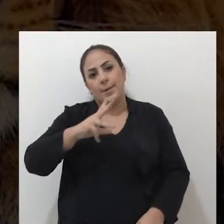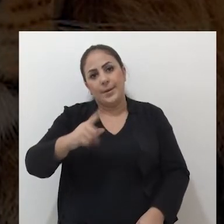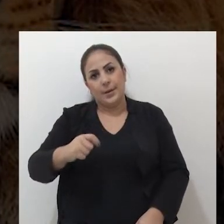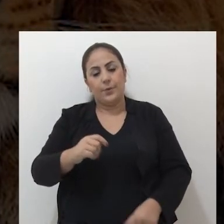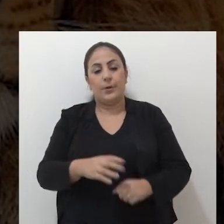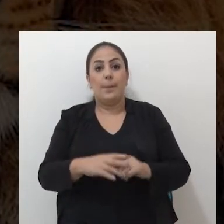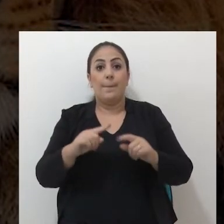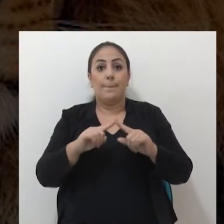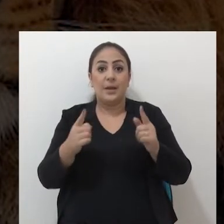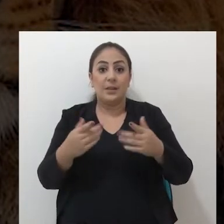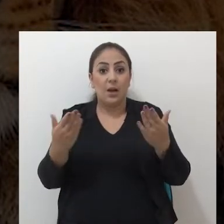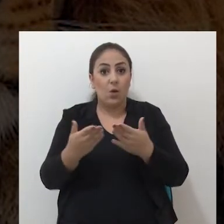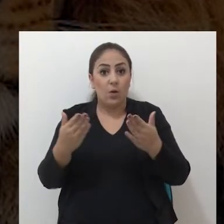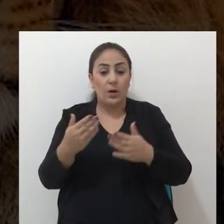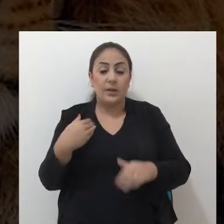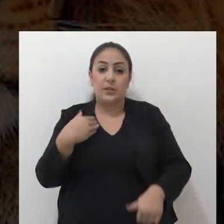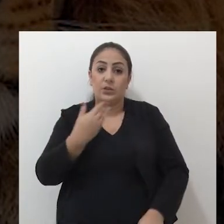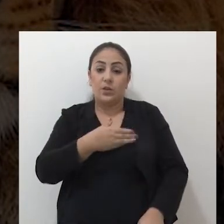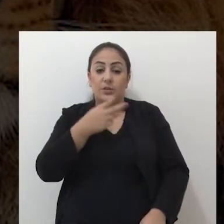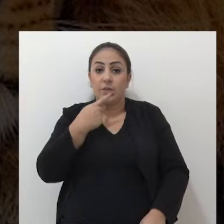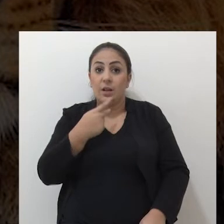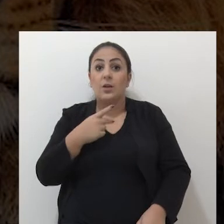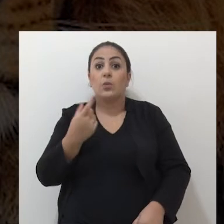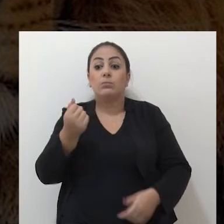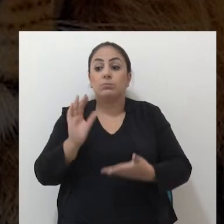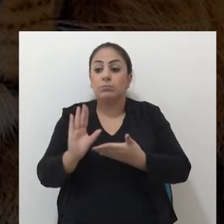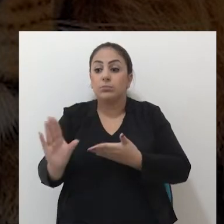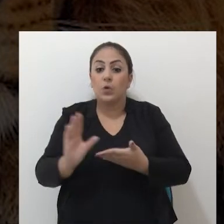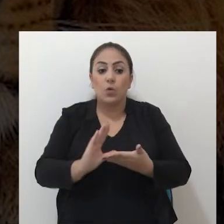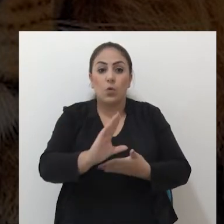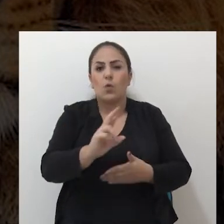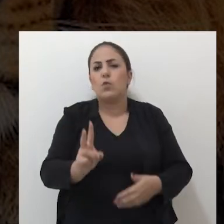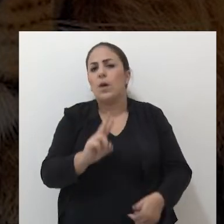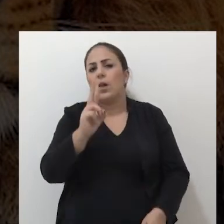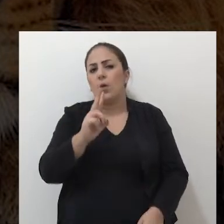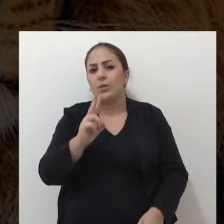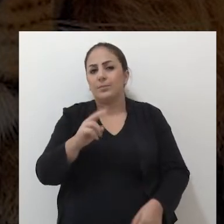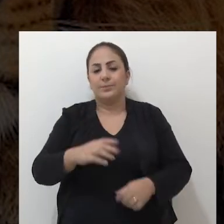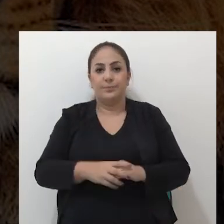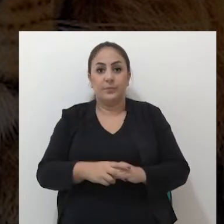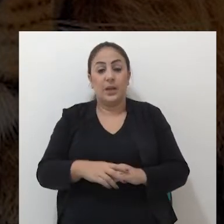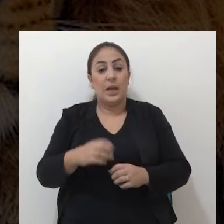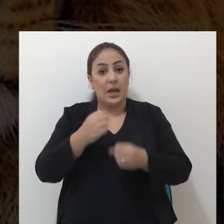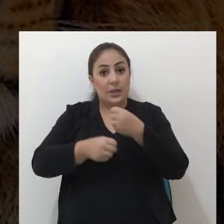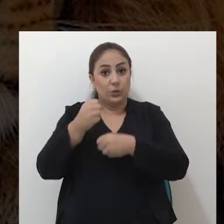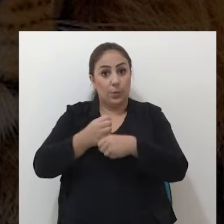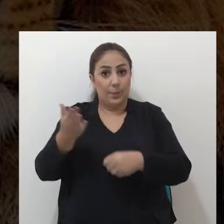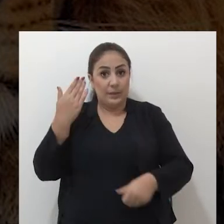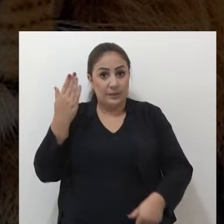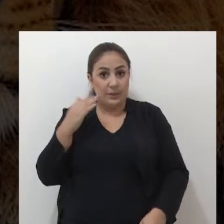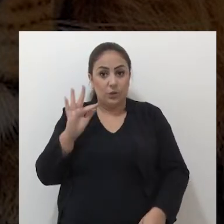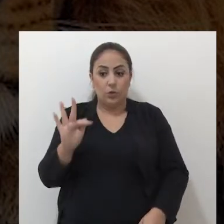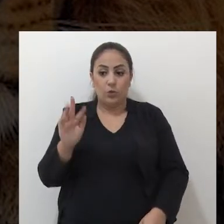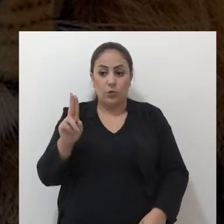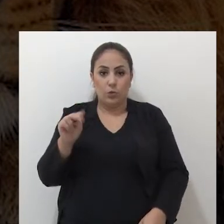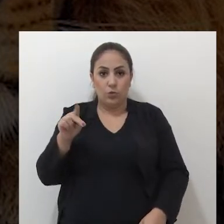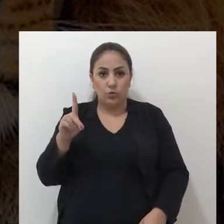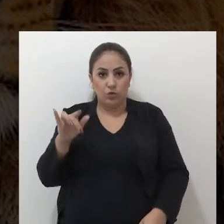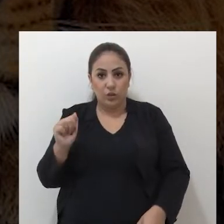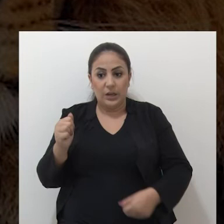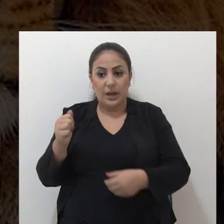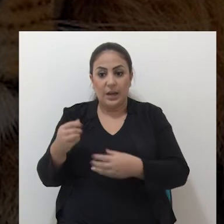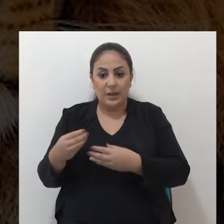Agora a gente conta para onde vão os valores arrecadados. No ano passado, o Fundica contemplou